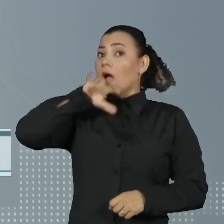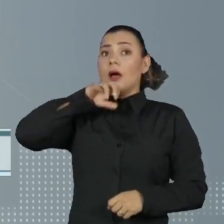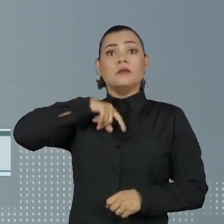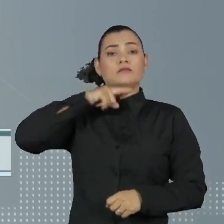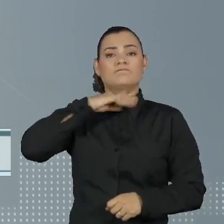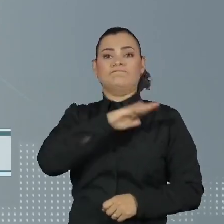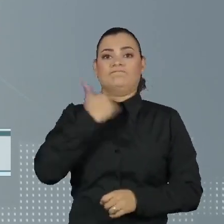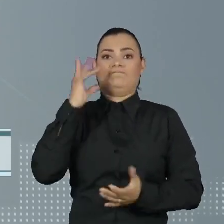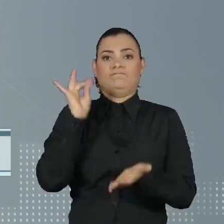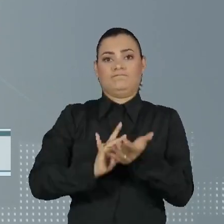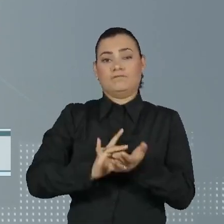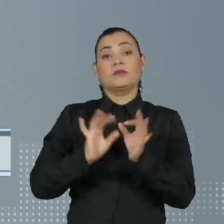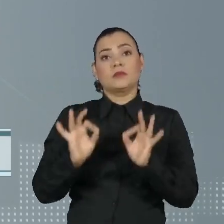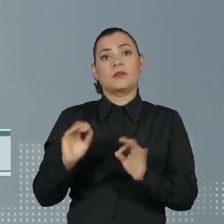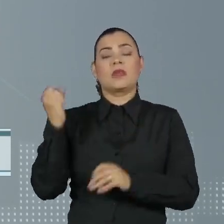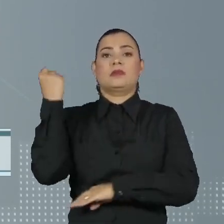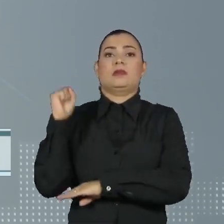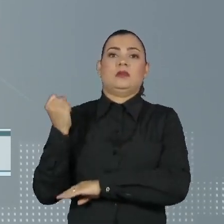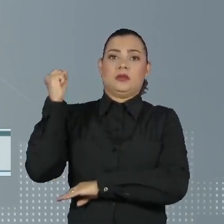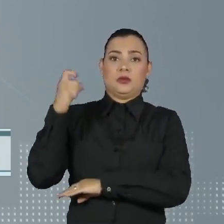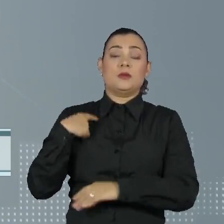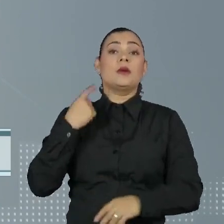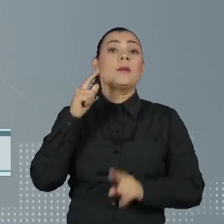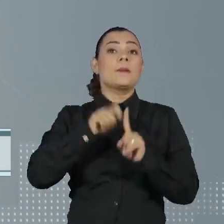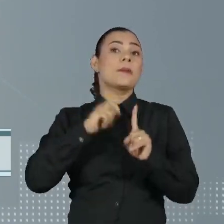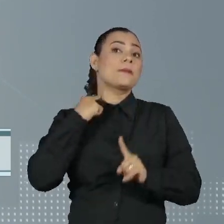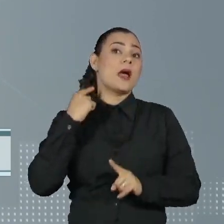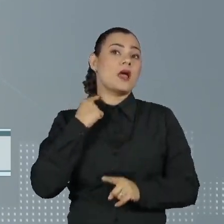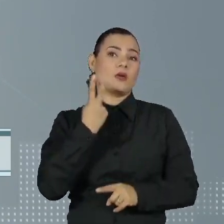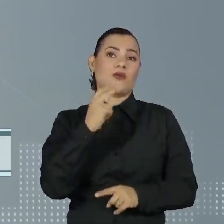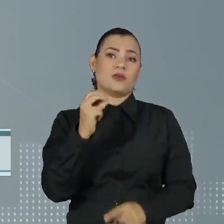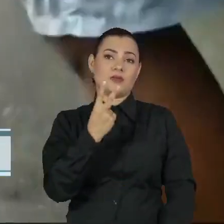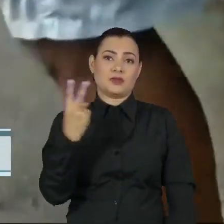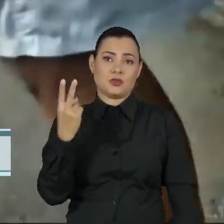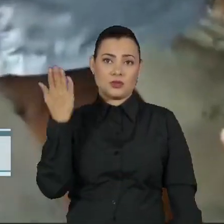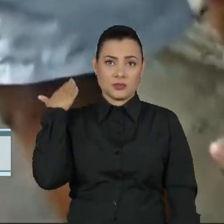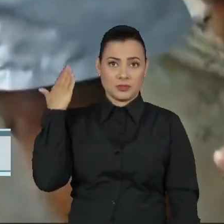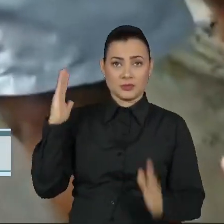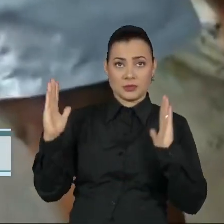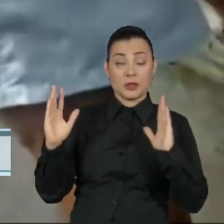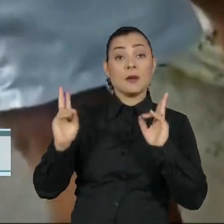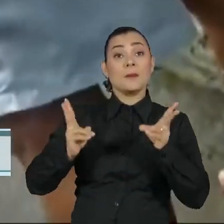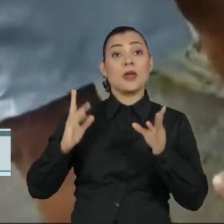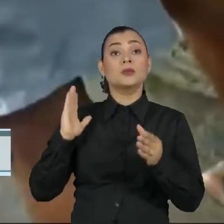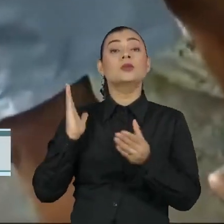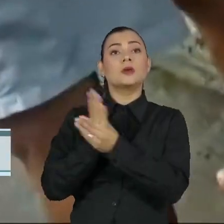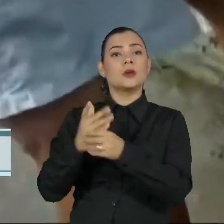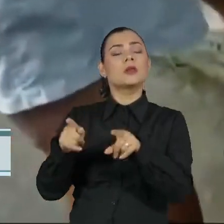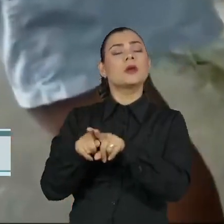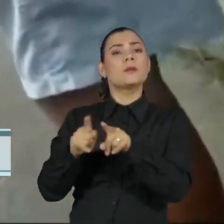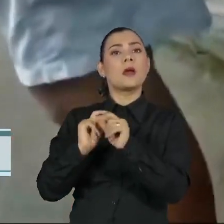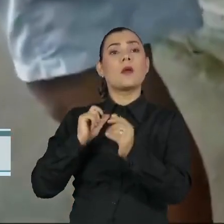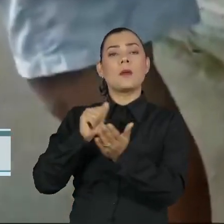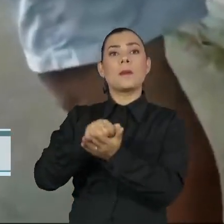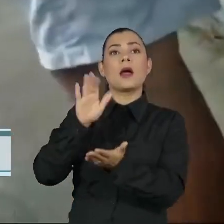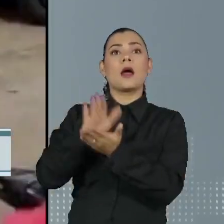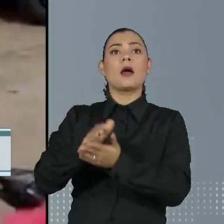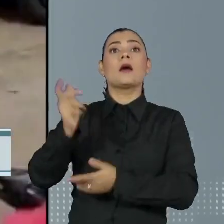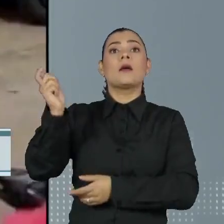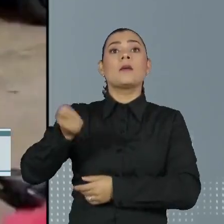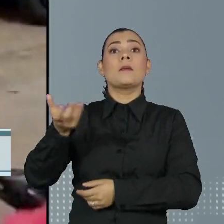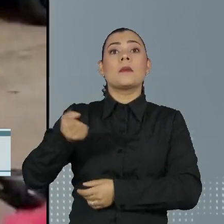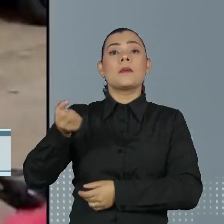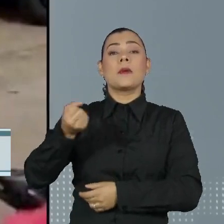Rodoviária Federal em Sergipe, em maio de 2022. O mesmo processo determinou o pagamento de pensão no valor de